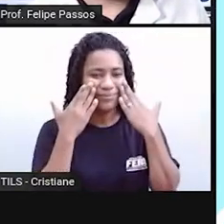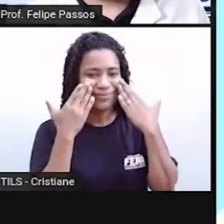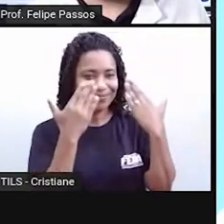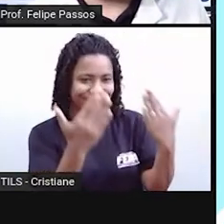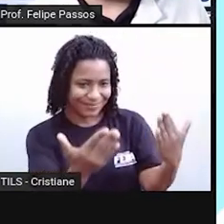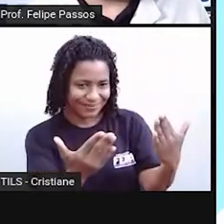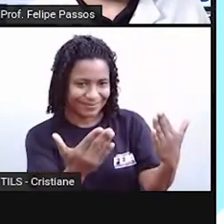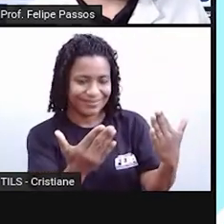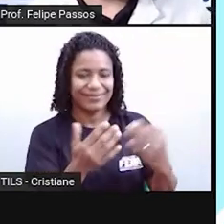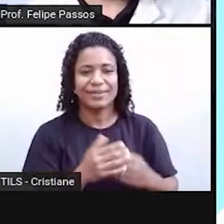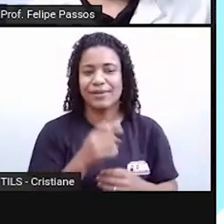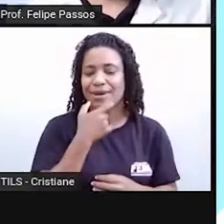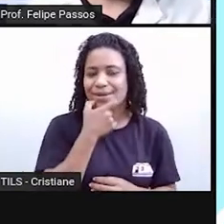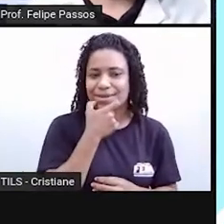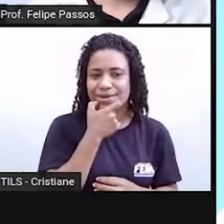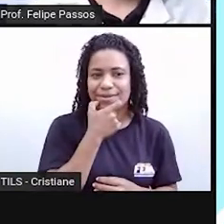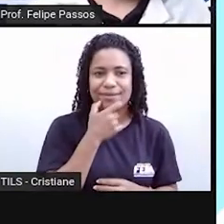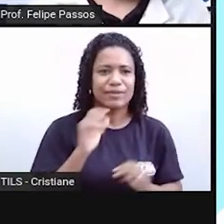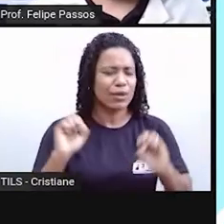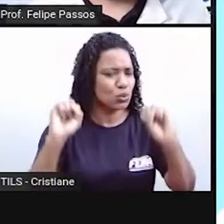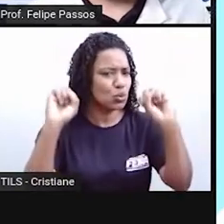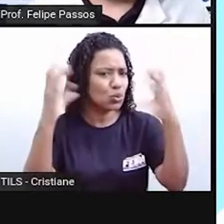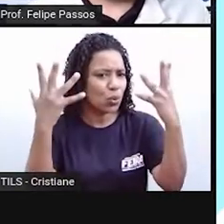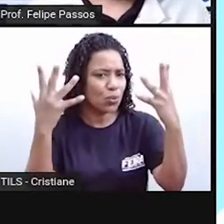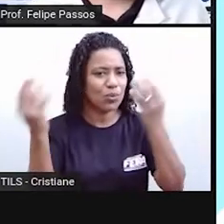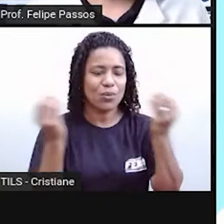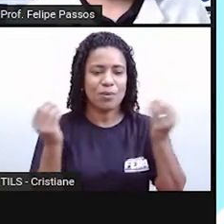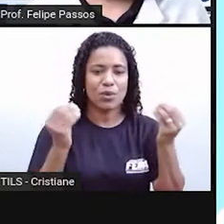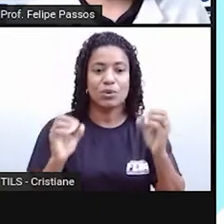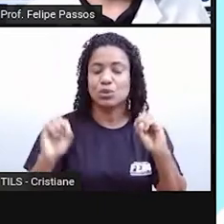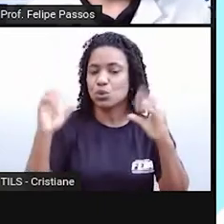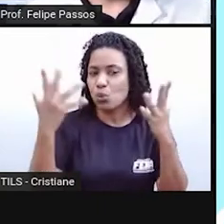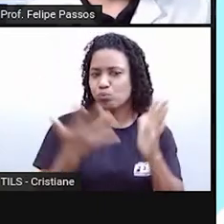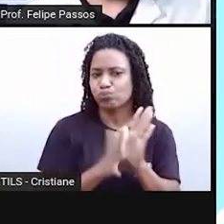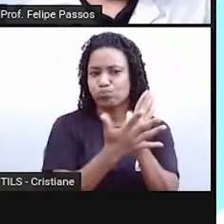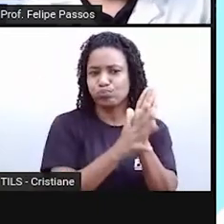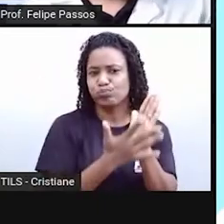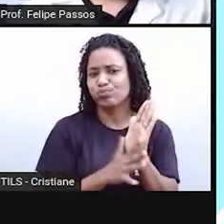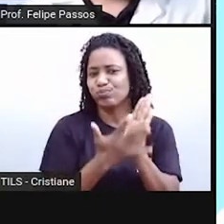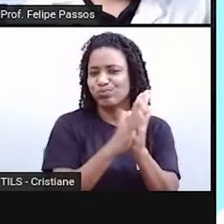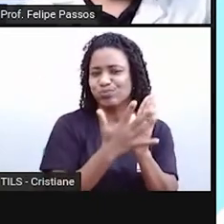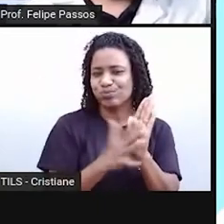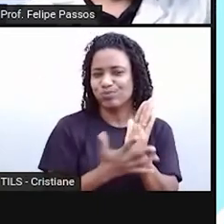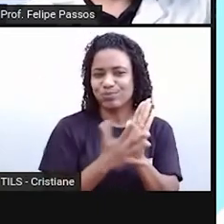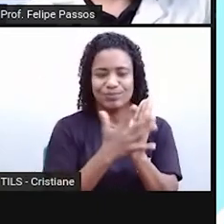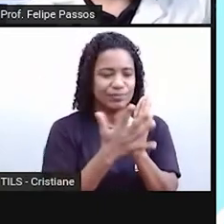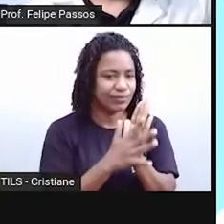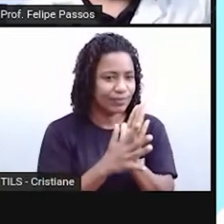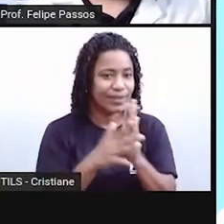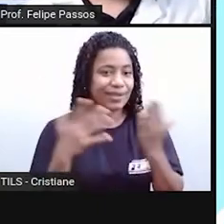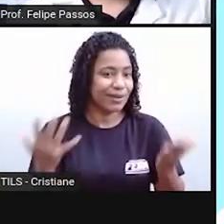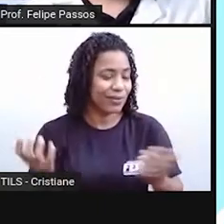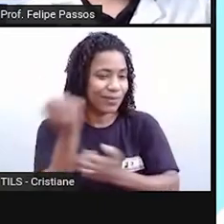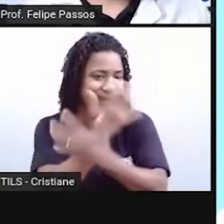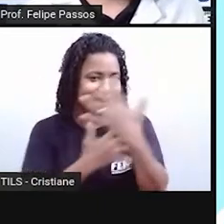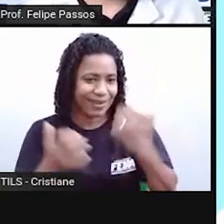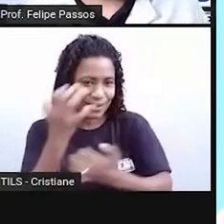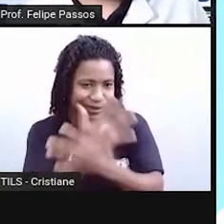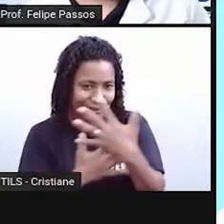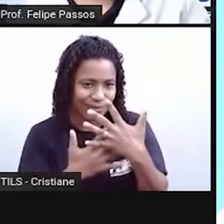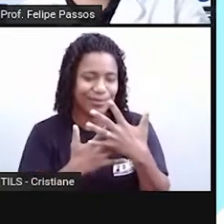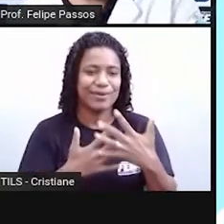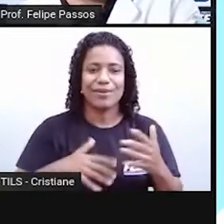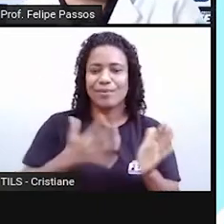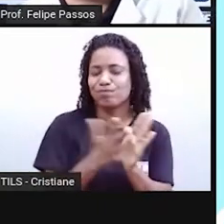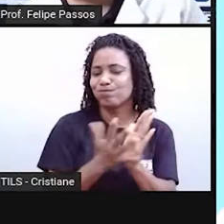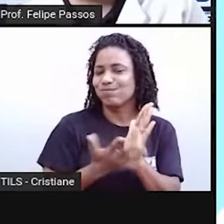inglês até hoje. A pessoa vai num show de pagode. O que é significa? Que o cantor, a banda de pagode, ela está